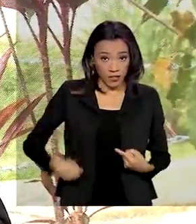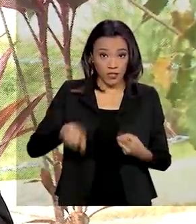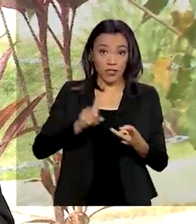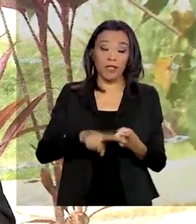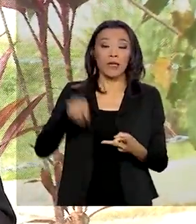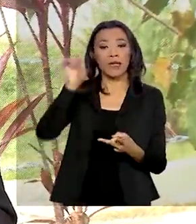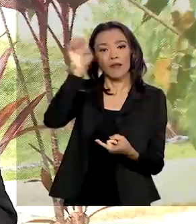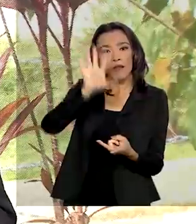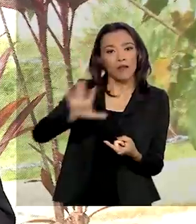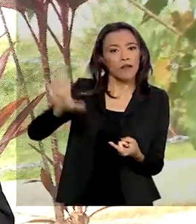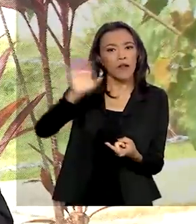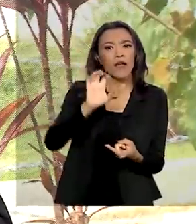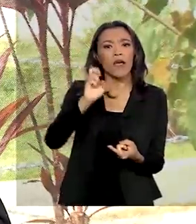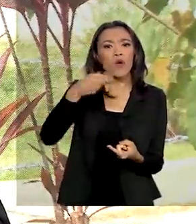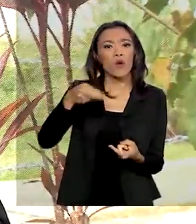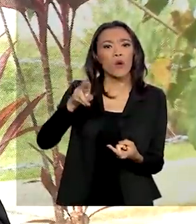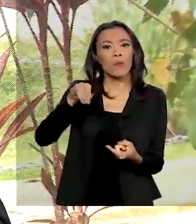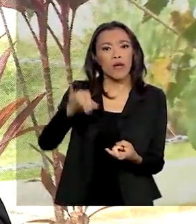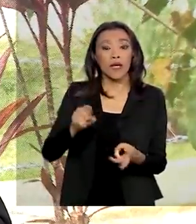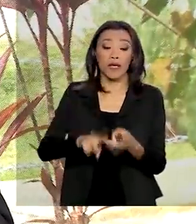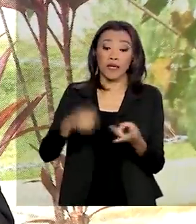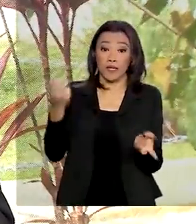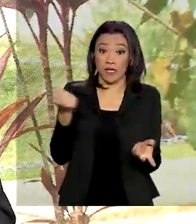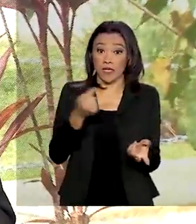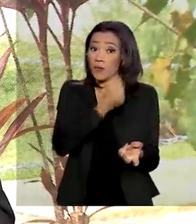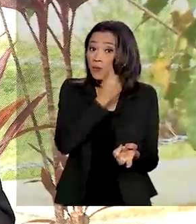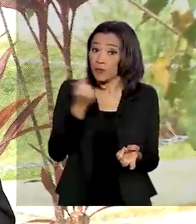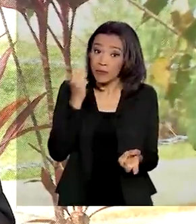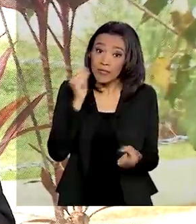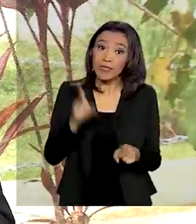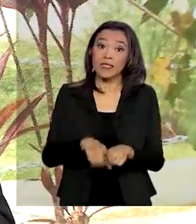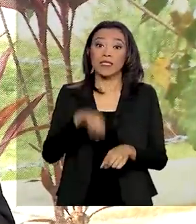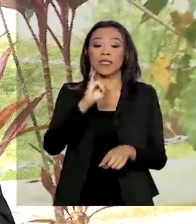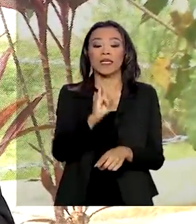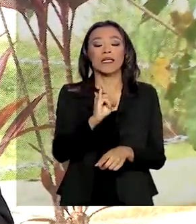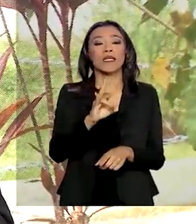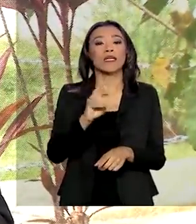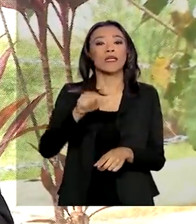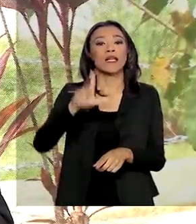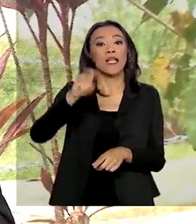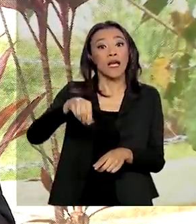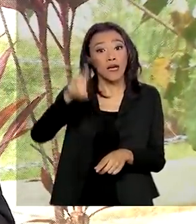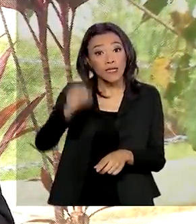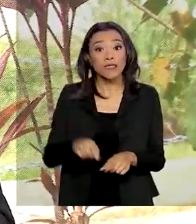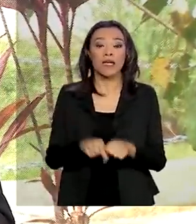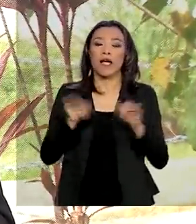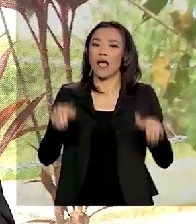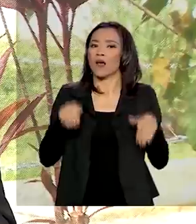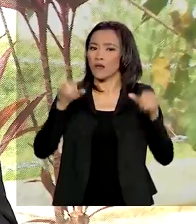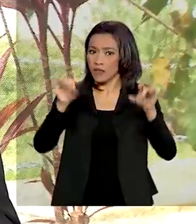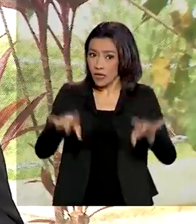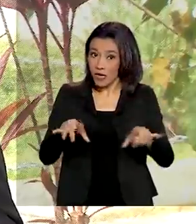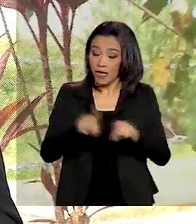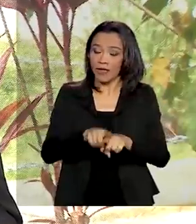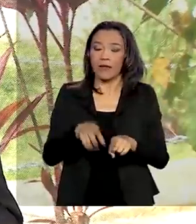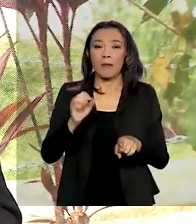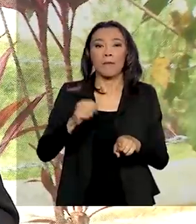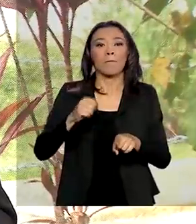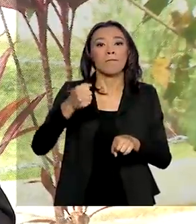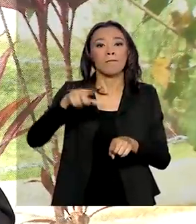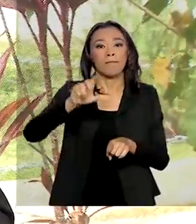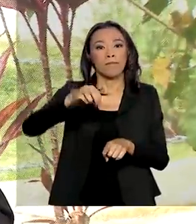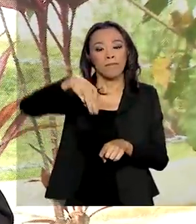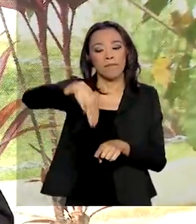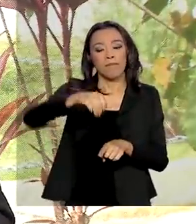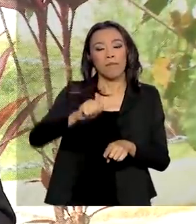Europeia, Islândia, Noruega, Suíça, Reino Unido, Irlanda do Norte, Austrália, Japão, Malásia e Coreia do Sul. A medida